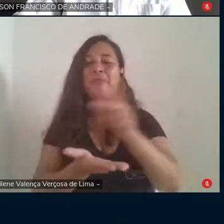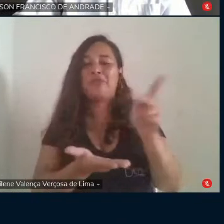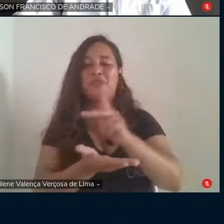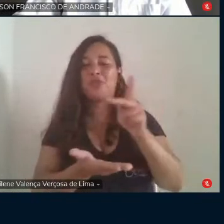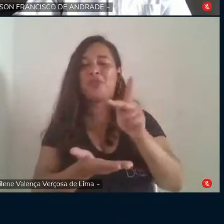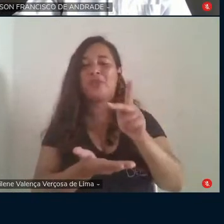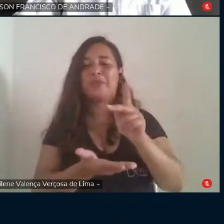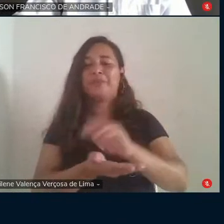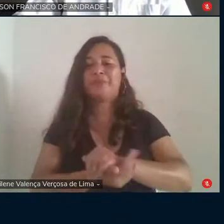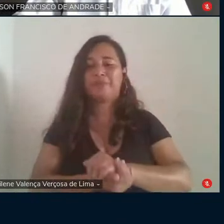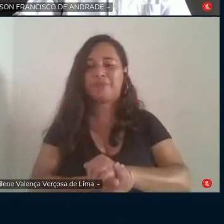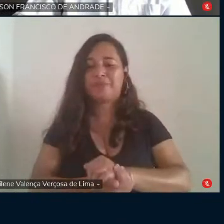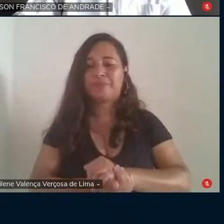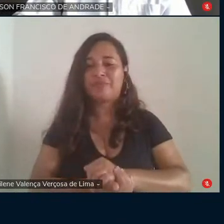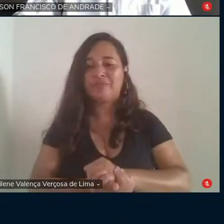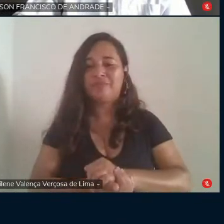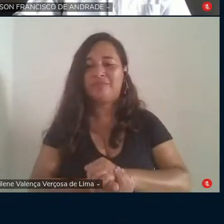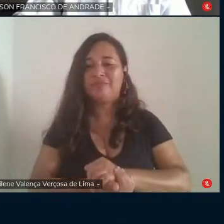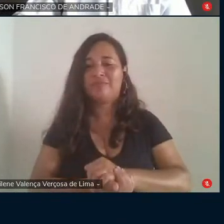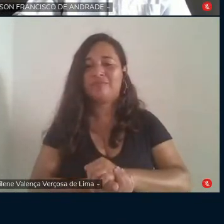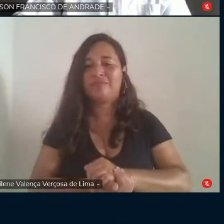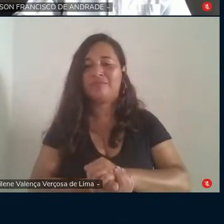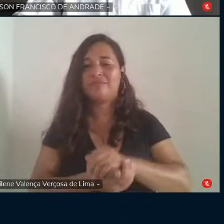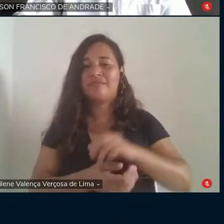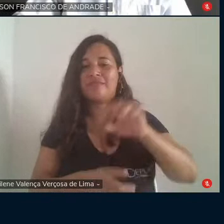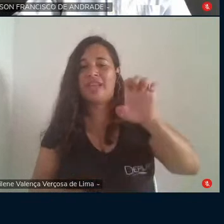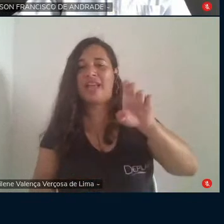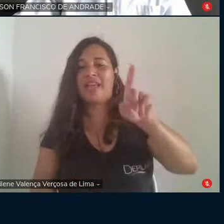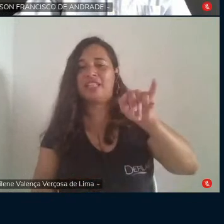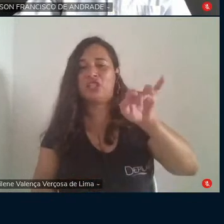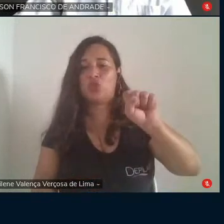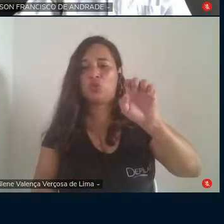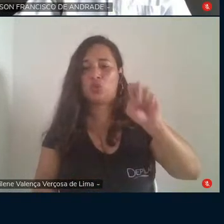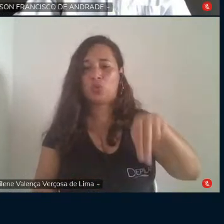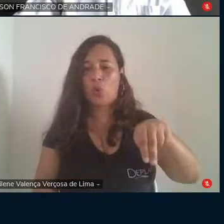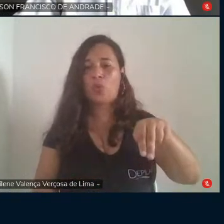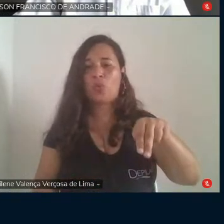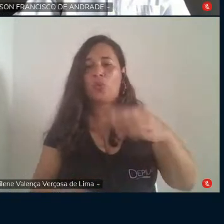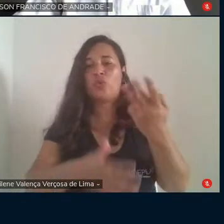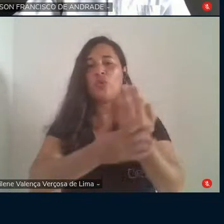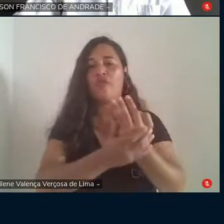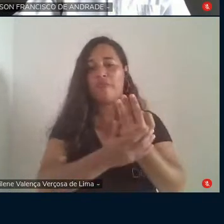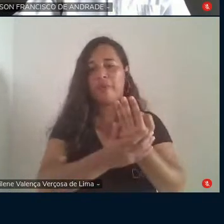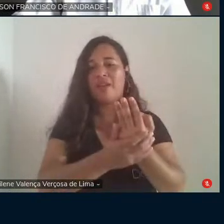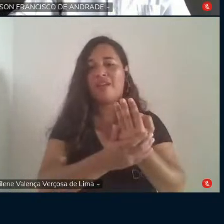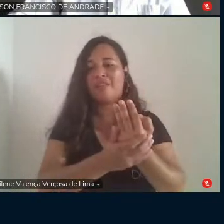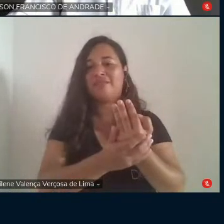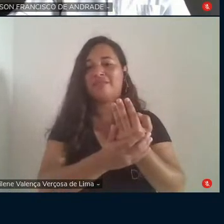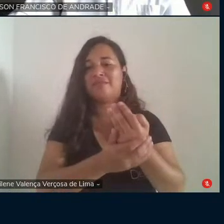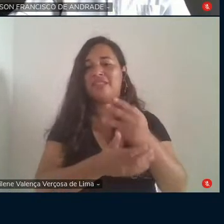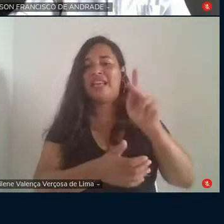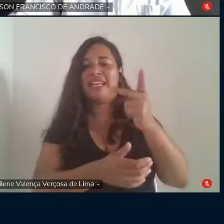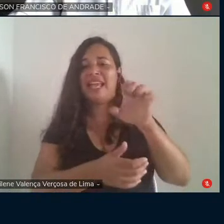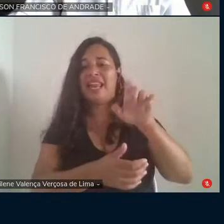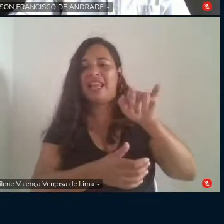CNPE, e o professor Edson Andrade, da UFPE. Sejam muito bem-vindos.